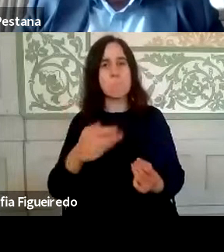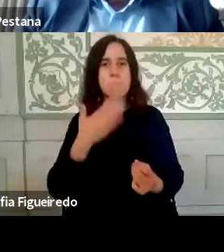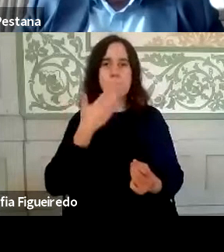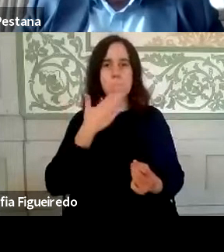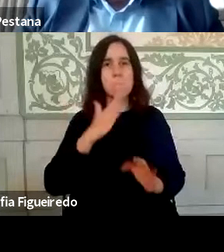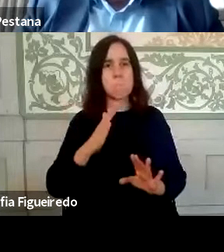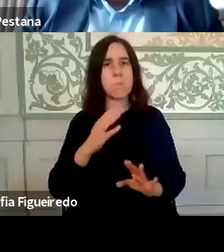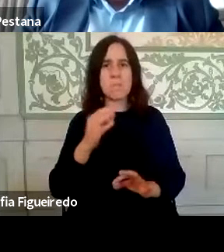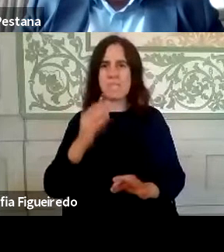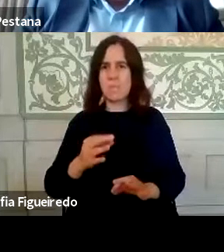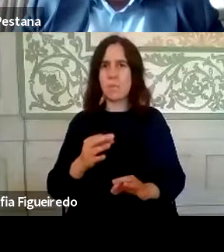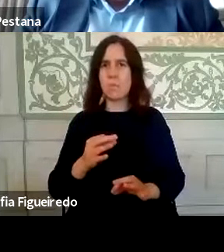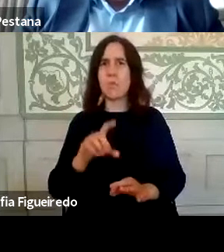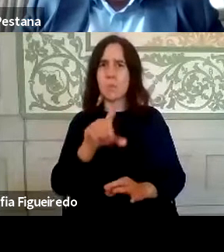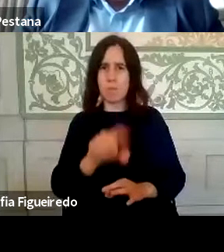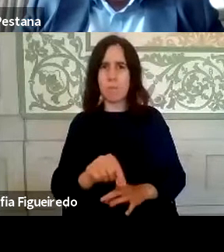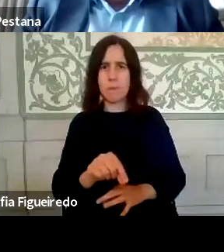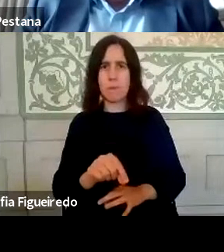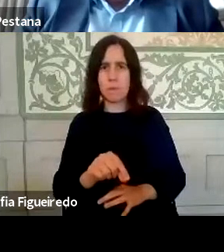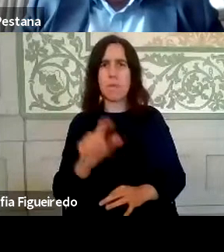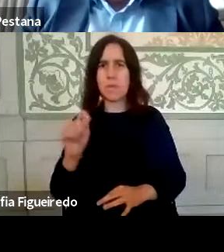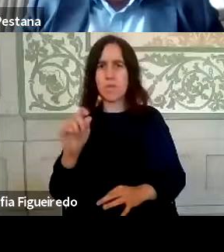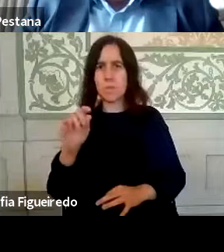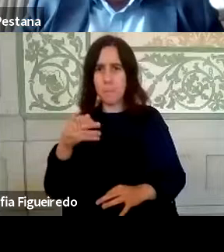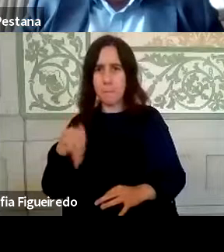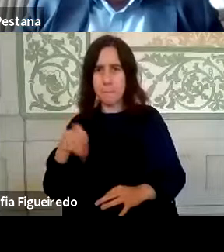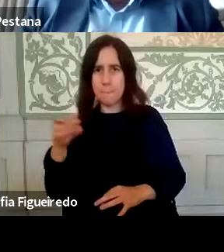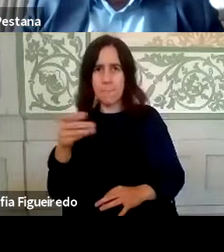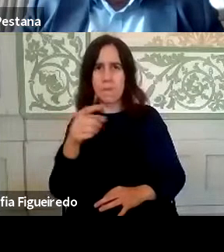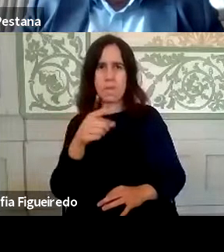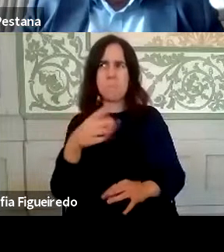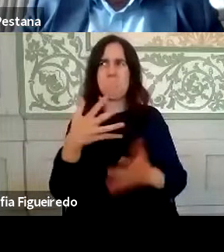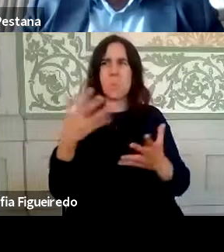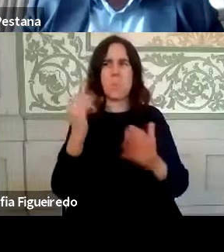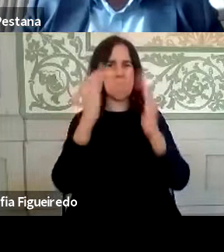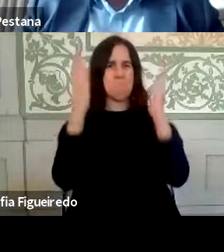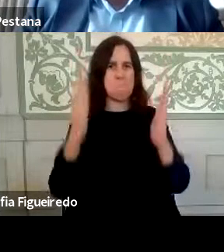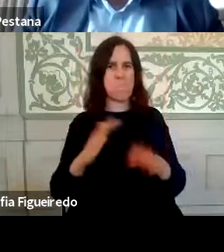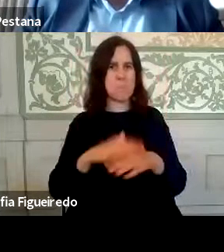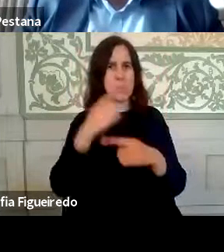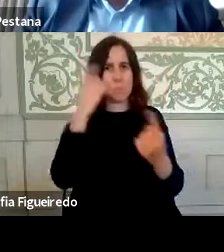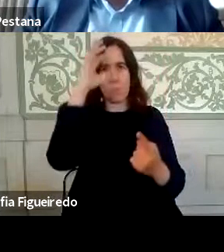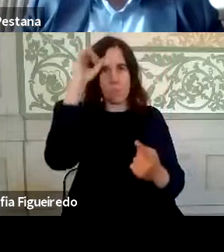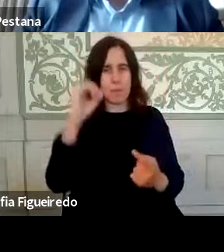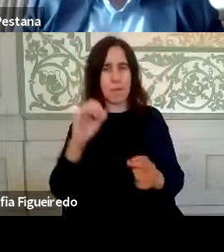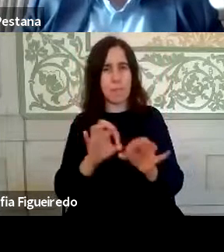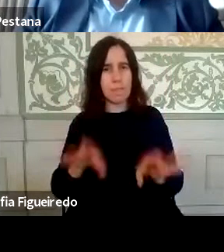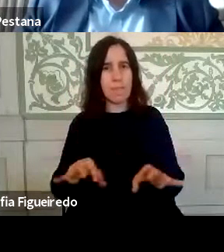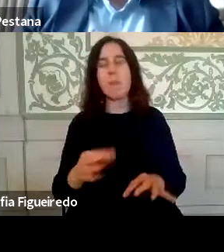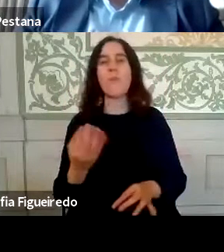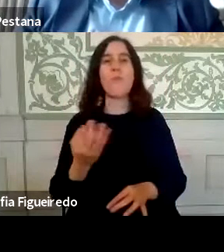e tenho quase certeza que se passou mesmo com o ESPAP e com a maioria das organizações da administração pública, foi